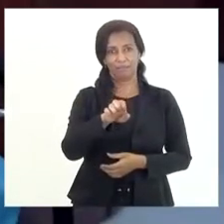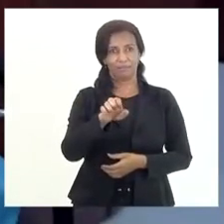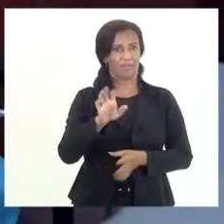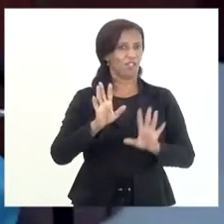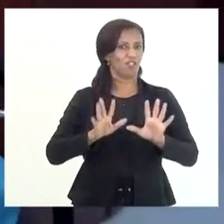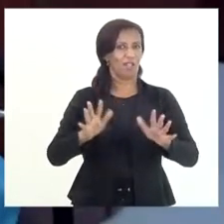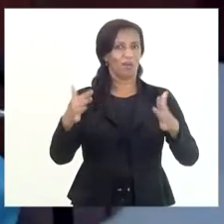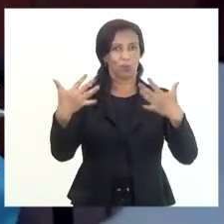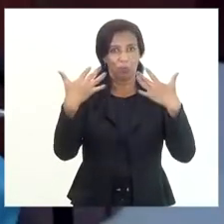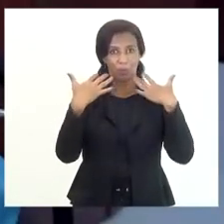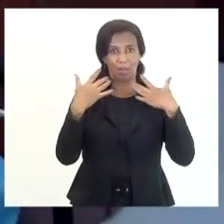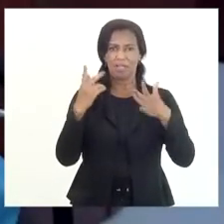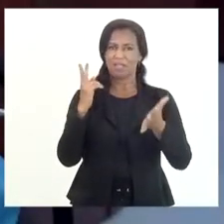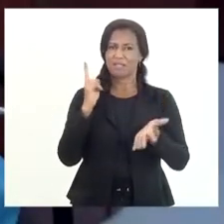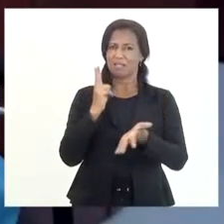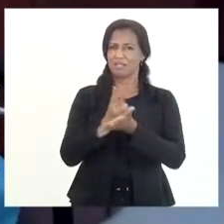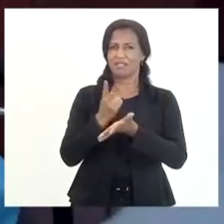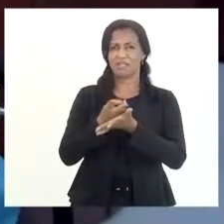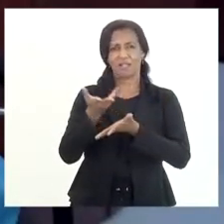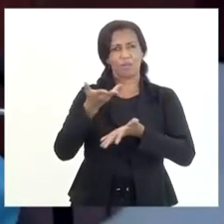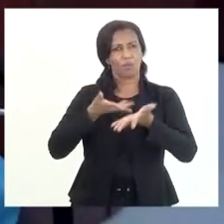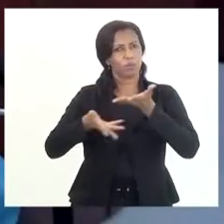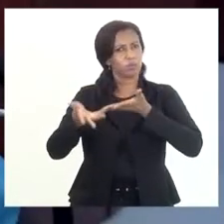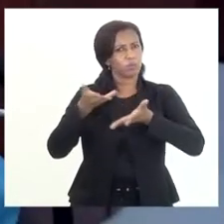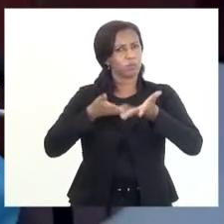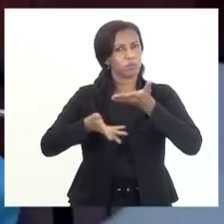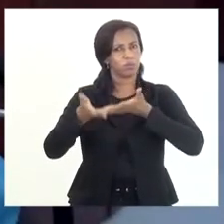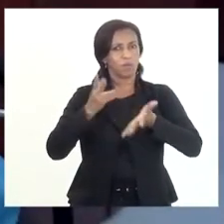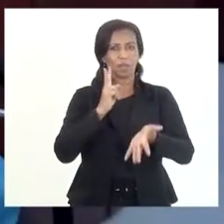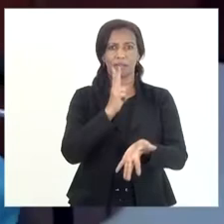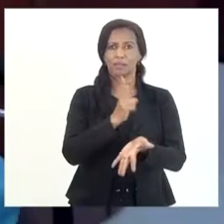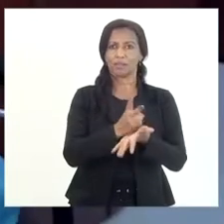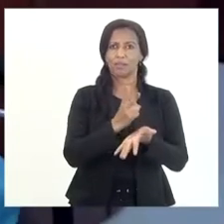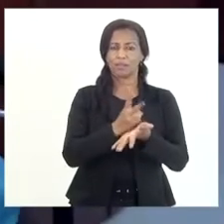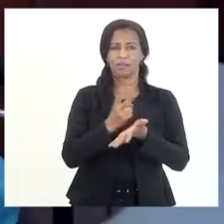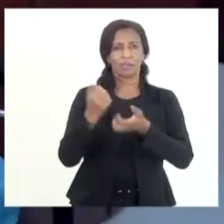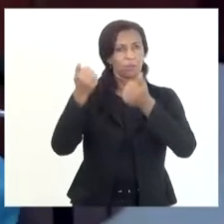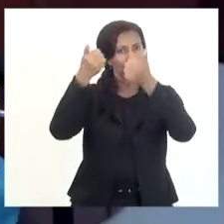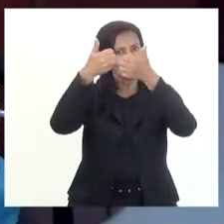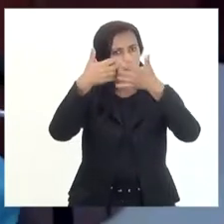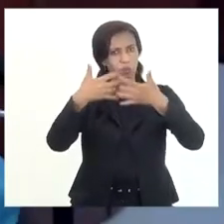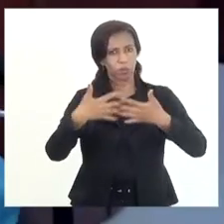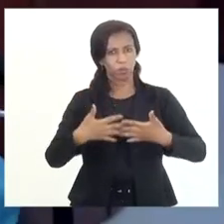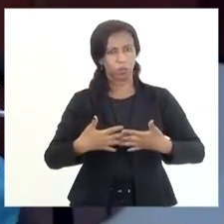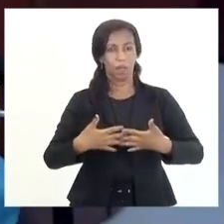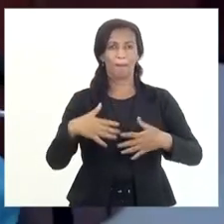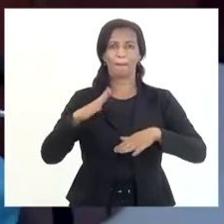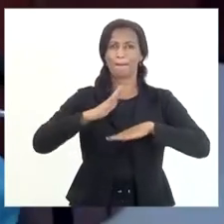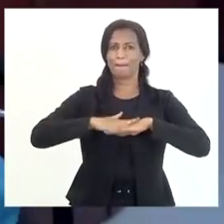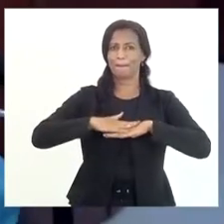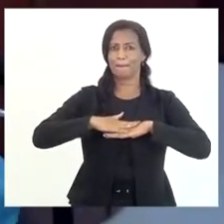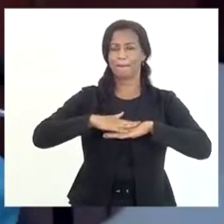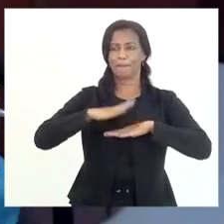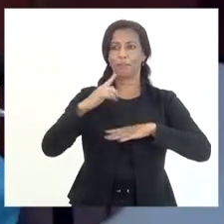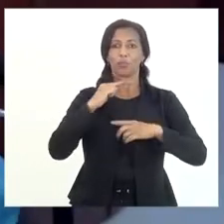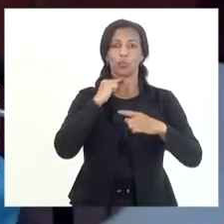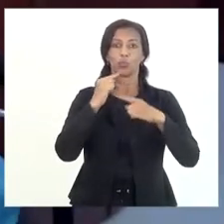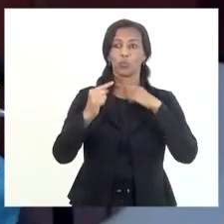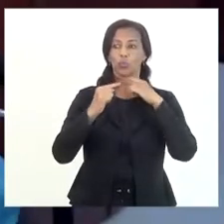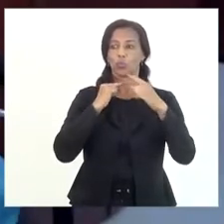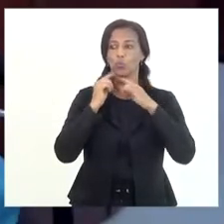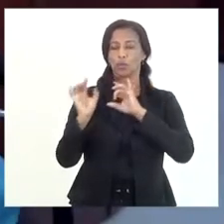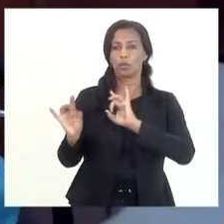bastante atenção aqui com a Procuradoria da Dívida Ativa, e sempre tentou esclarecer ao máximo as nossas dúvidas,